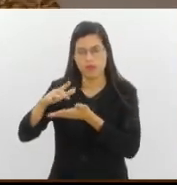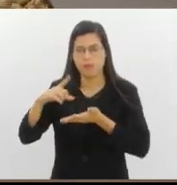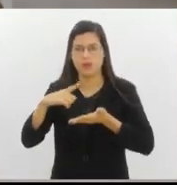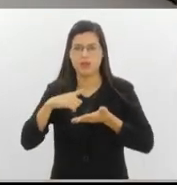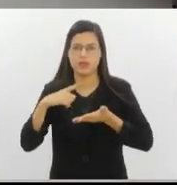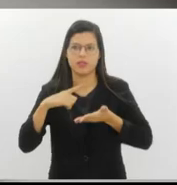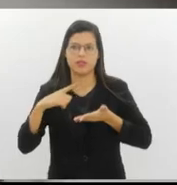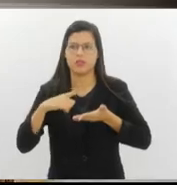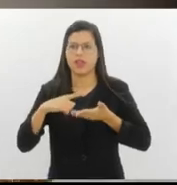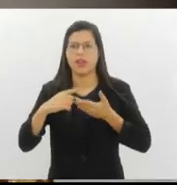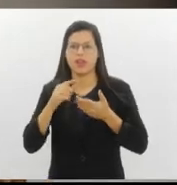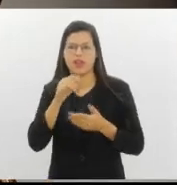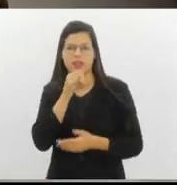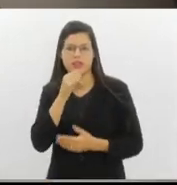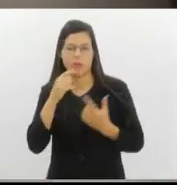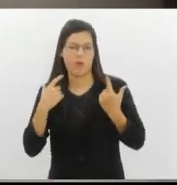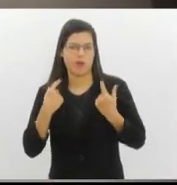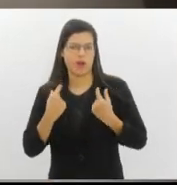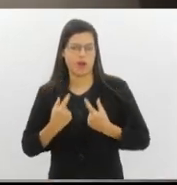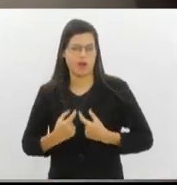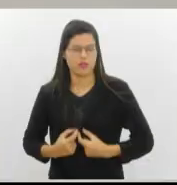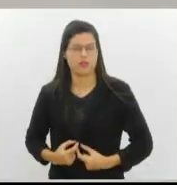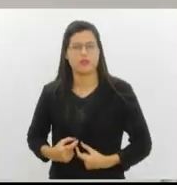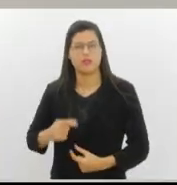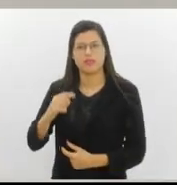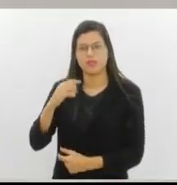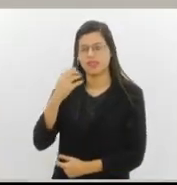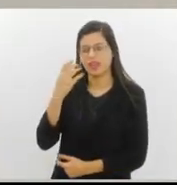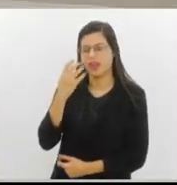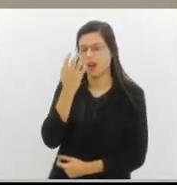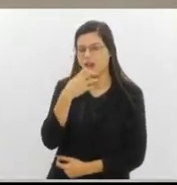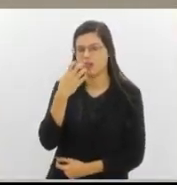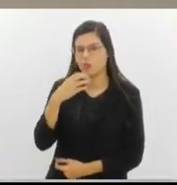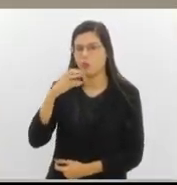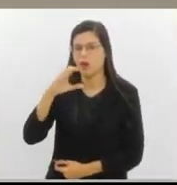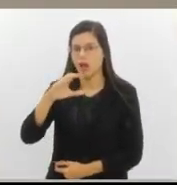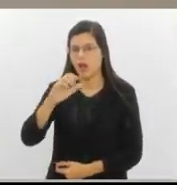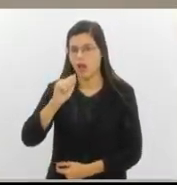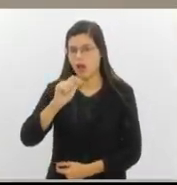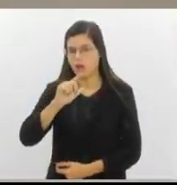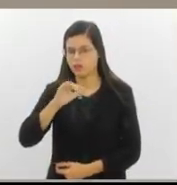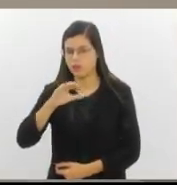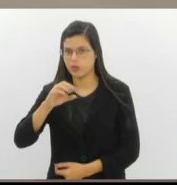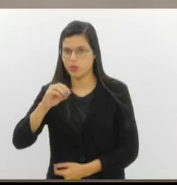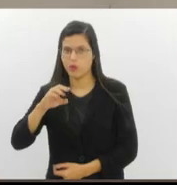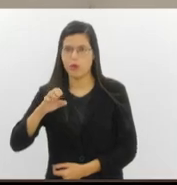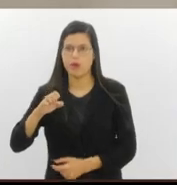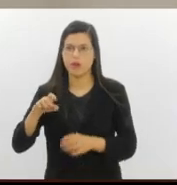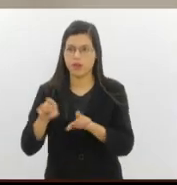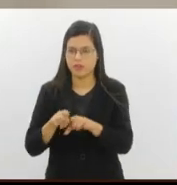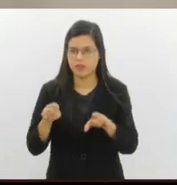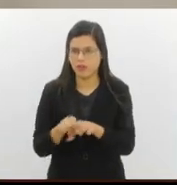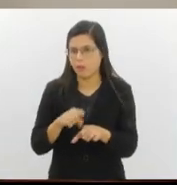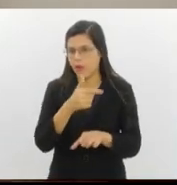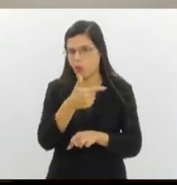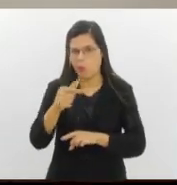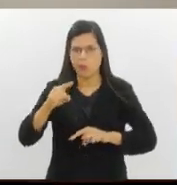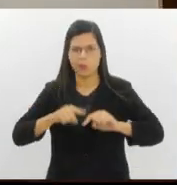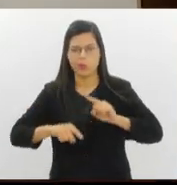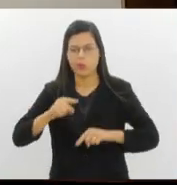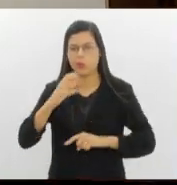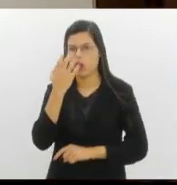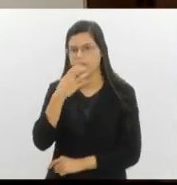como o exuberante colar de crioula da cantora Alcione e a guia de orixás do compositor Arlindo Cruz. Os chapéus Panamá de